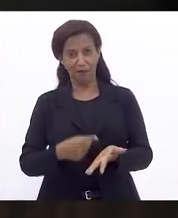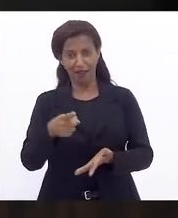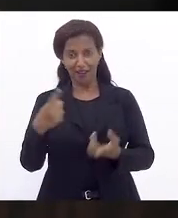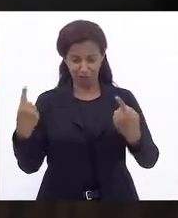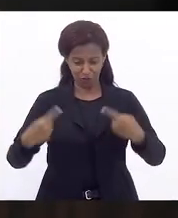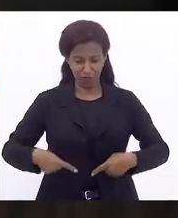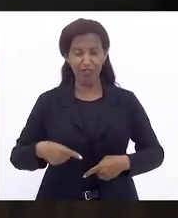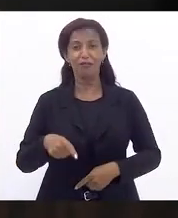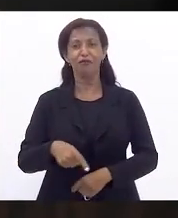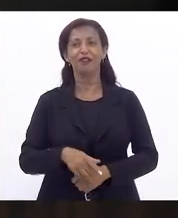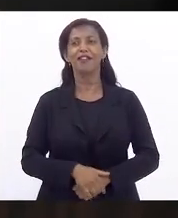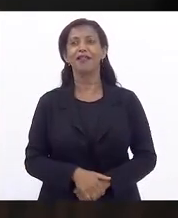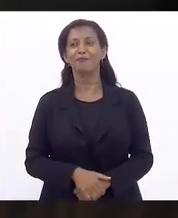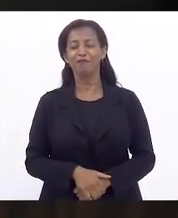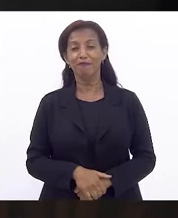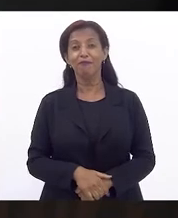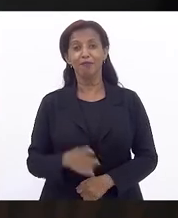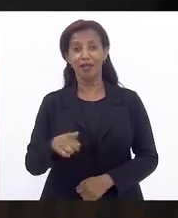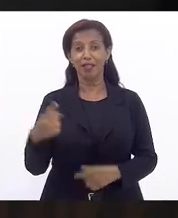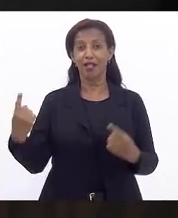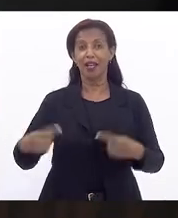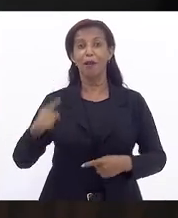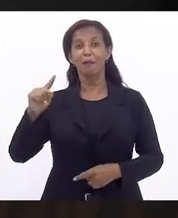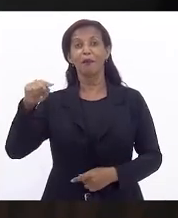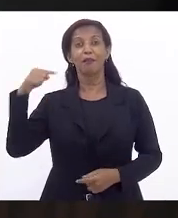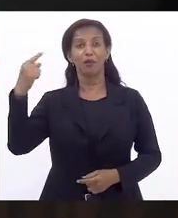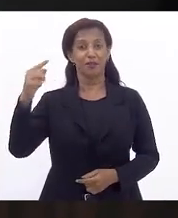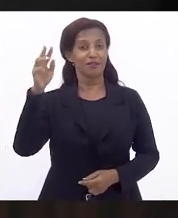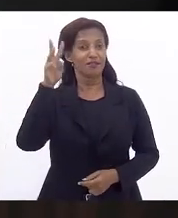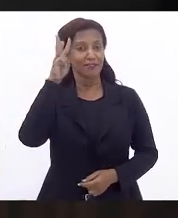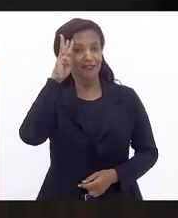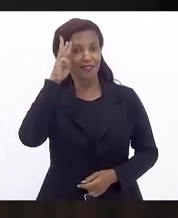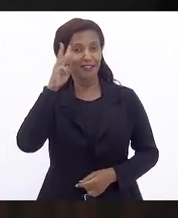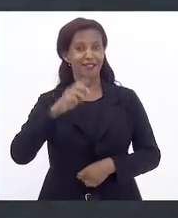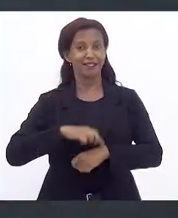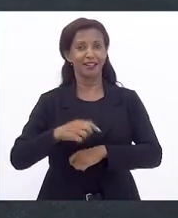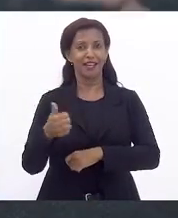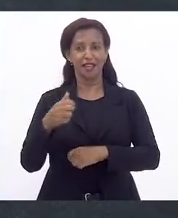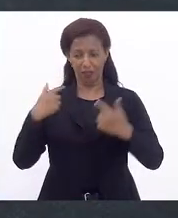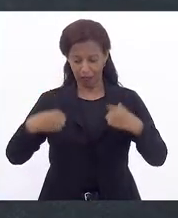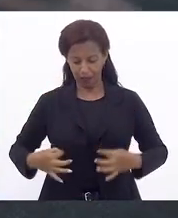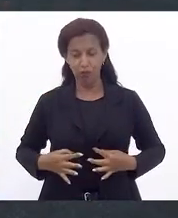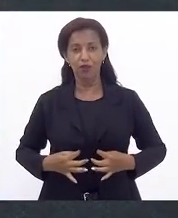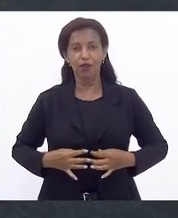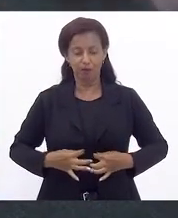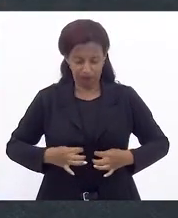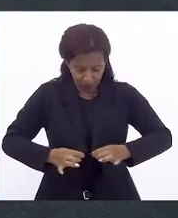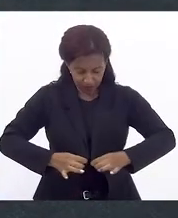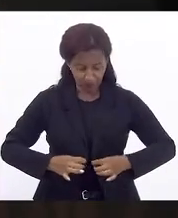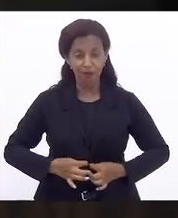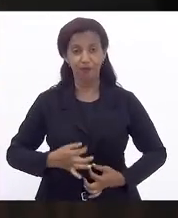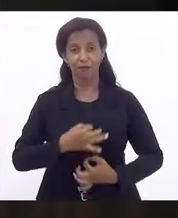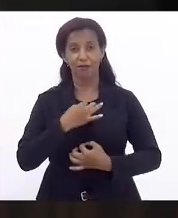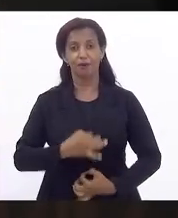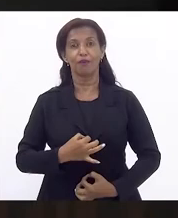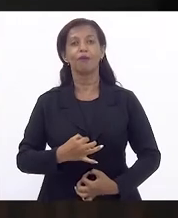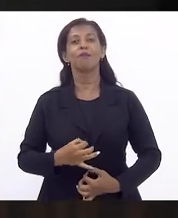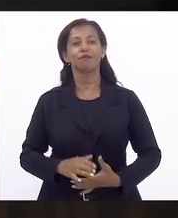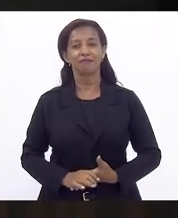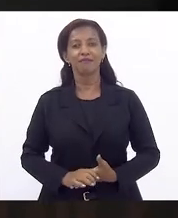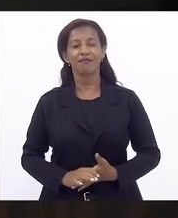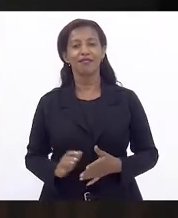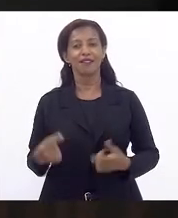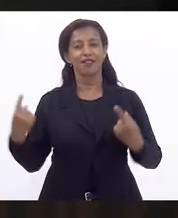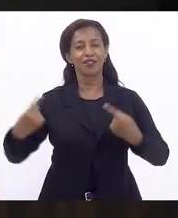né, deputado, esse embate para a próxima terça-feira, às Eu vim até a caráter para desafiar a Mônica. A Vossa Excelência está devidamente